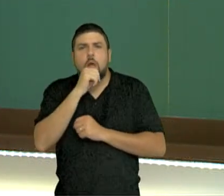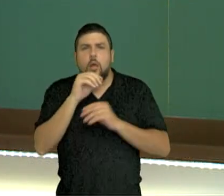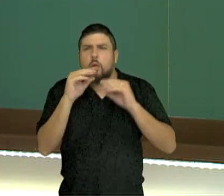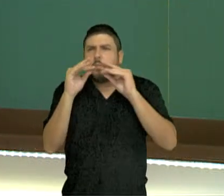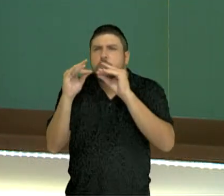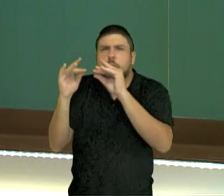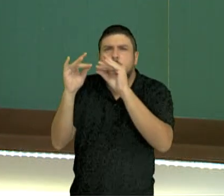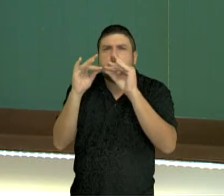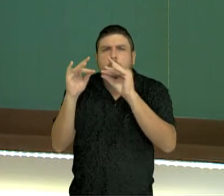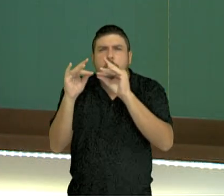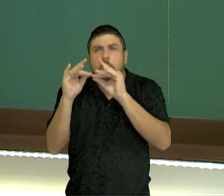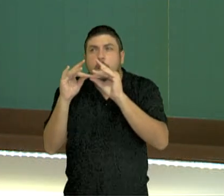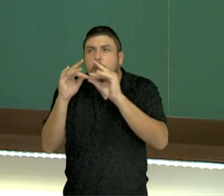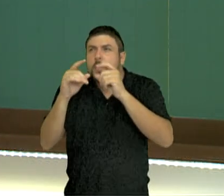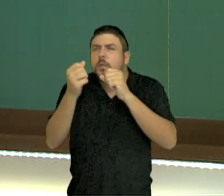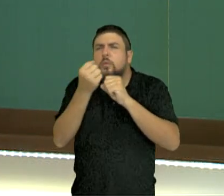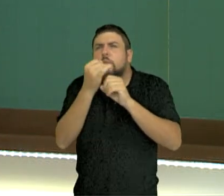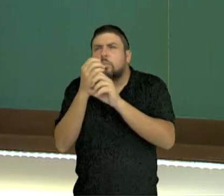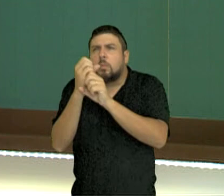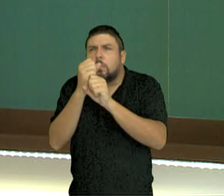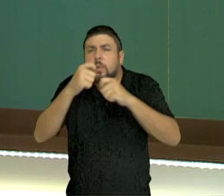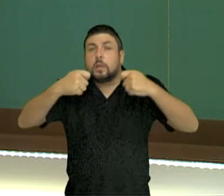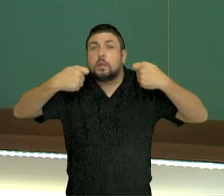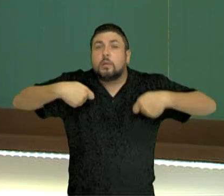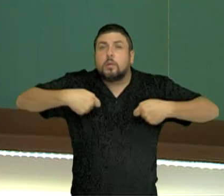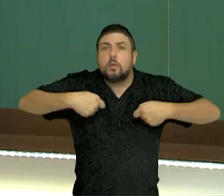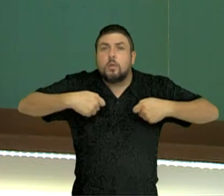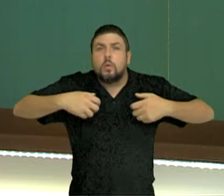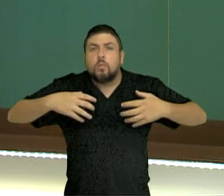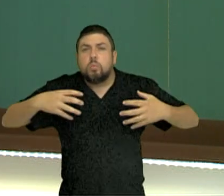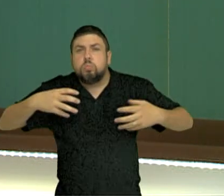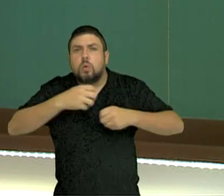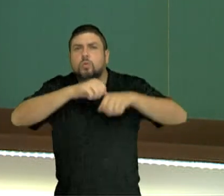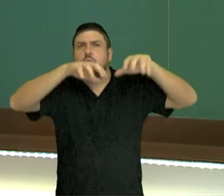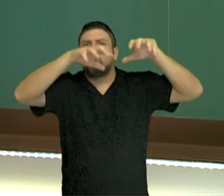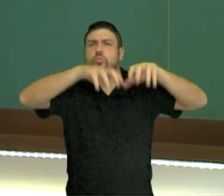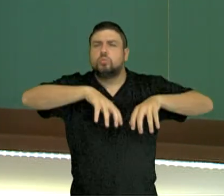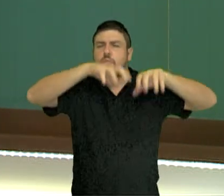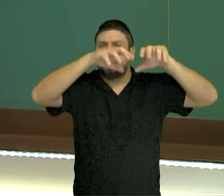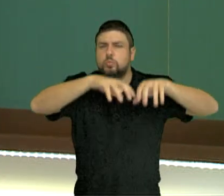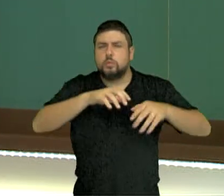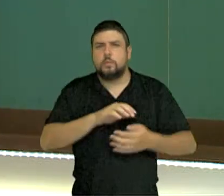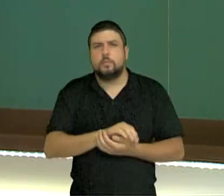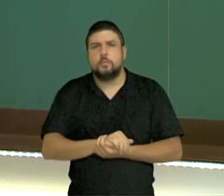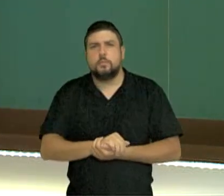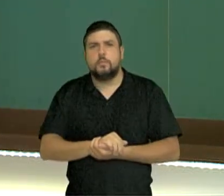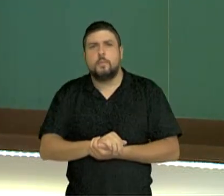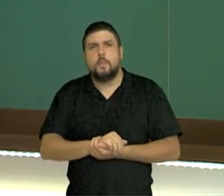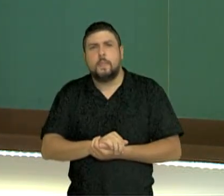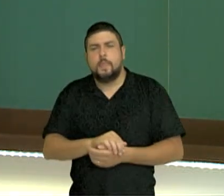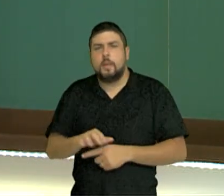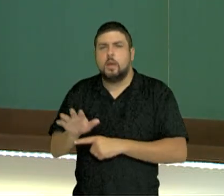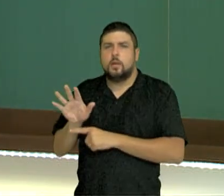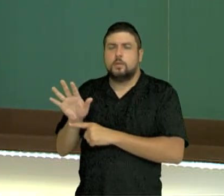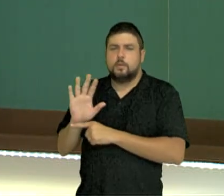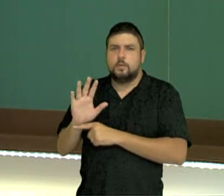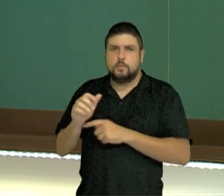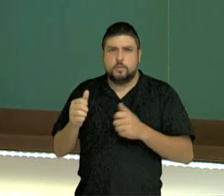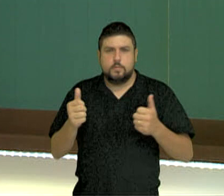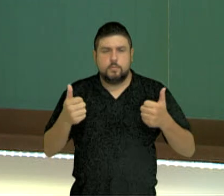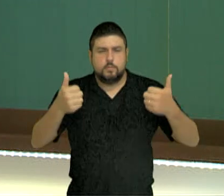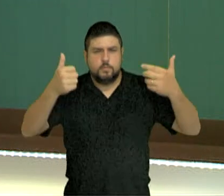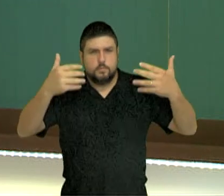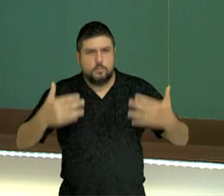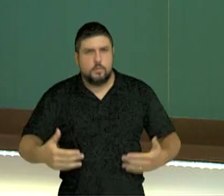o quanto é necessário para que haja a precipitação, para que haja a chuva. Neste vídeo, nós falamos sobre